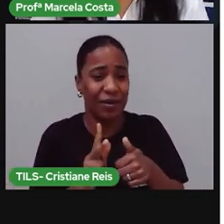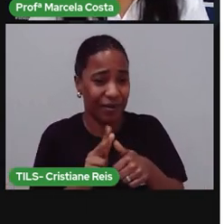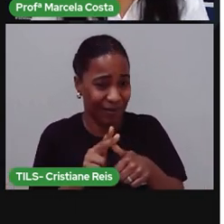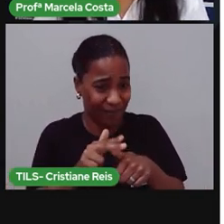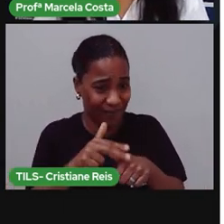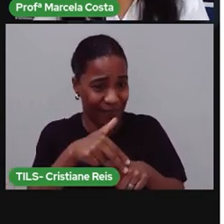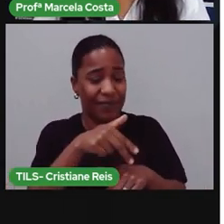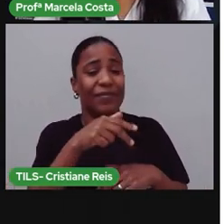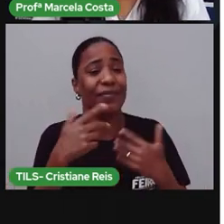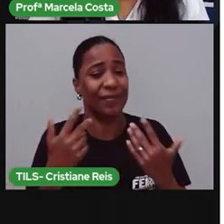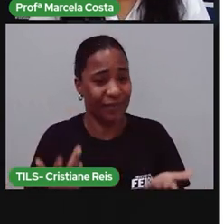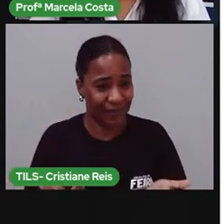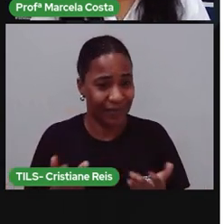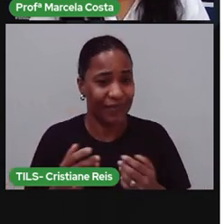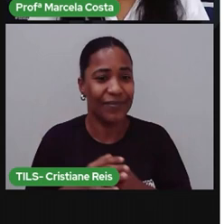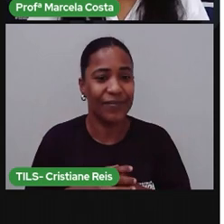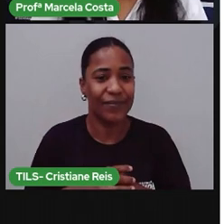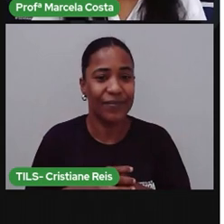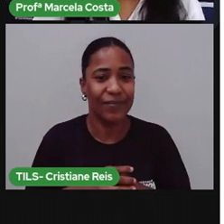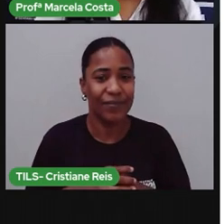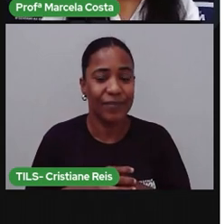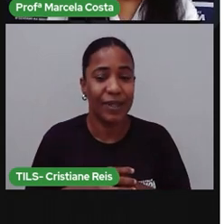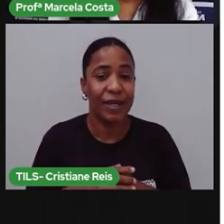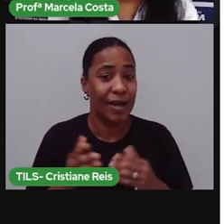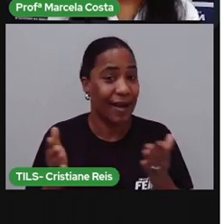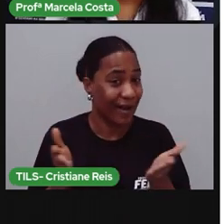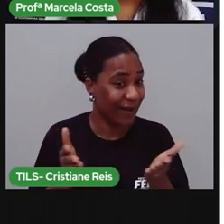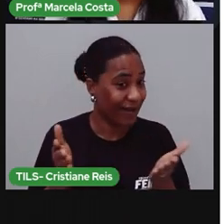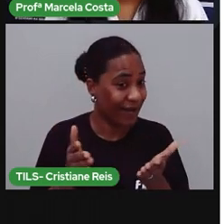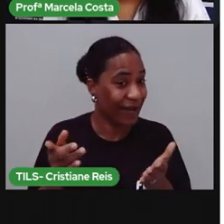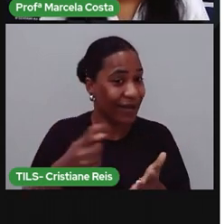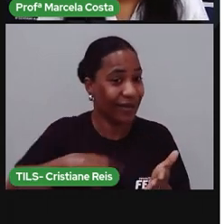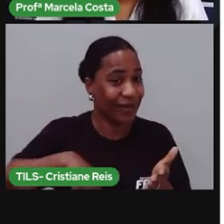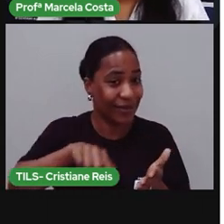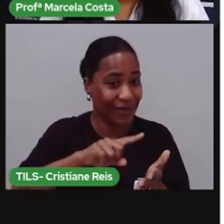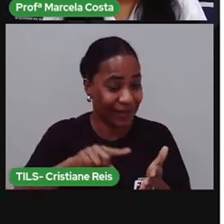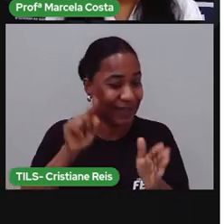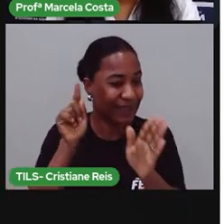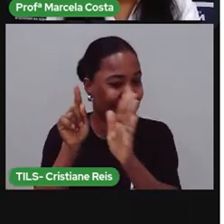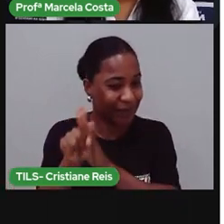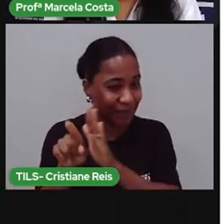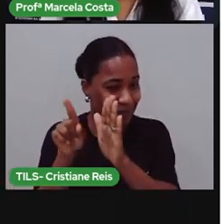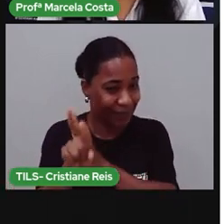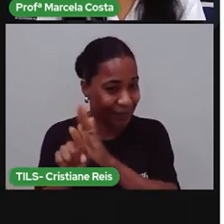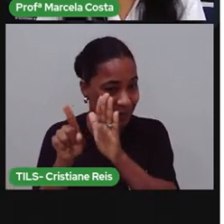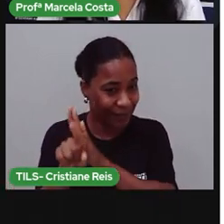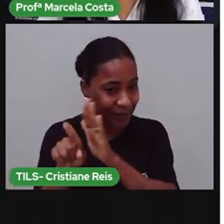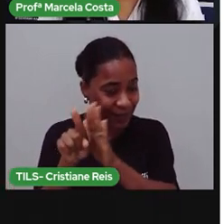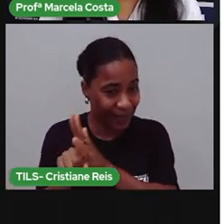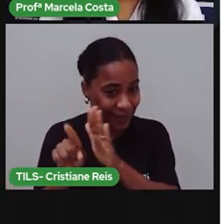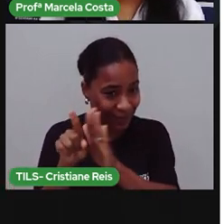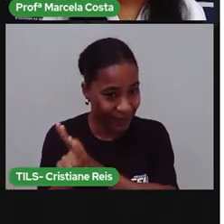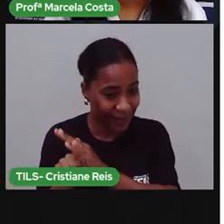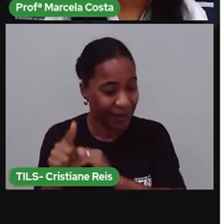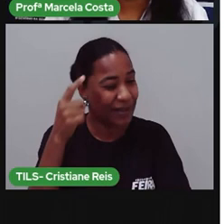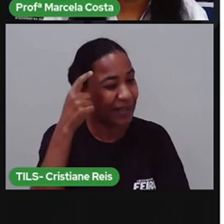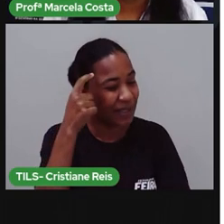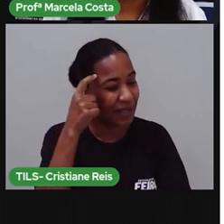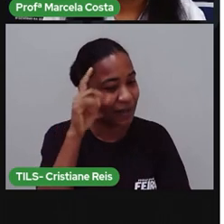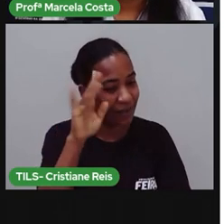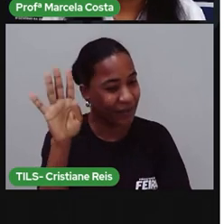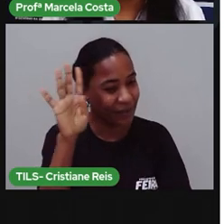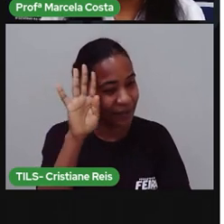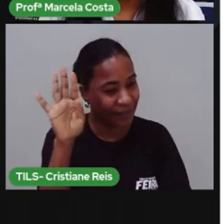Agora temos aqui um desafio onde eu vou fazer algumas perguntas para a gente pensar